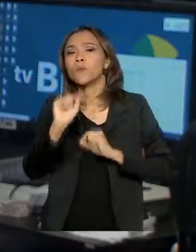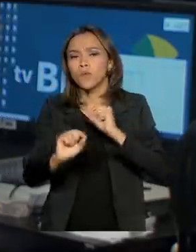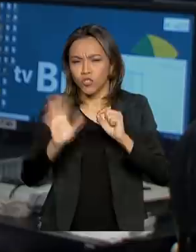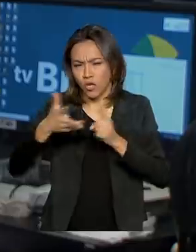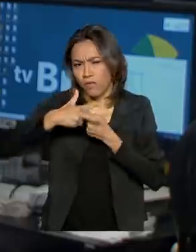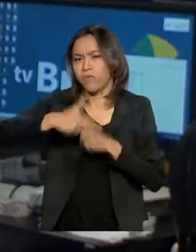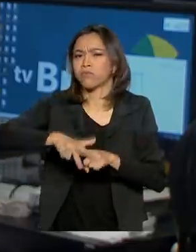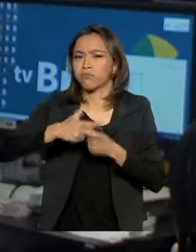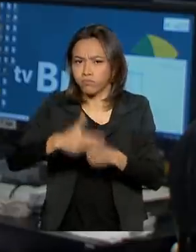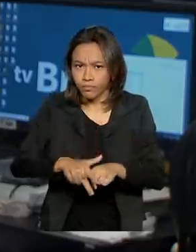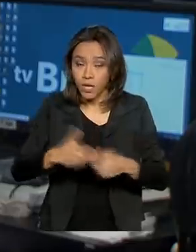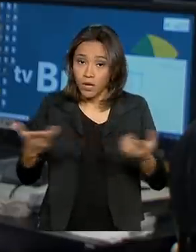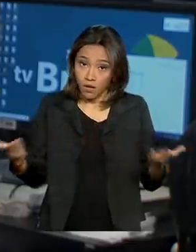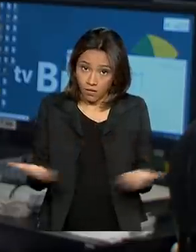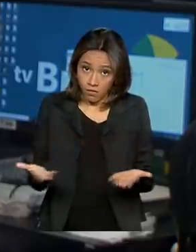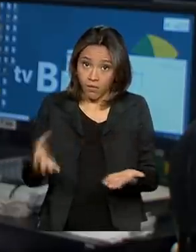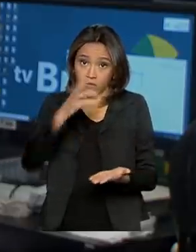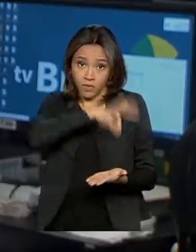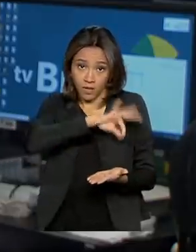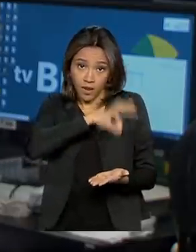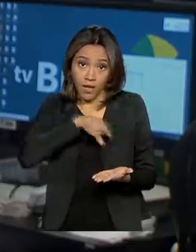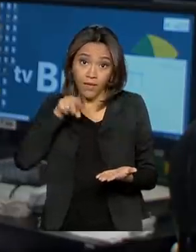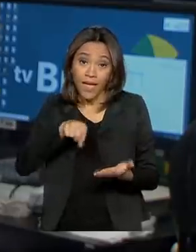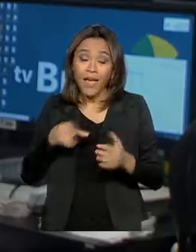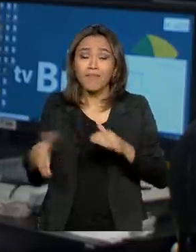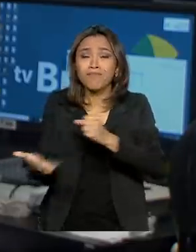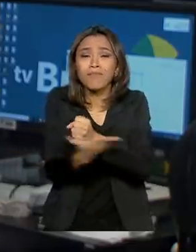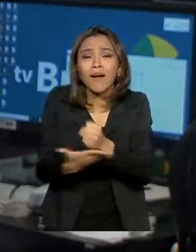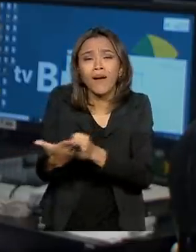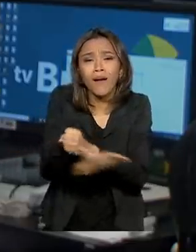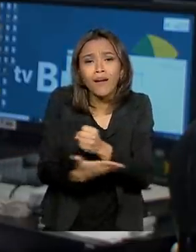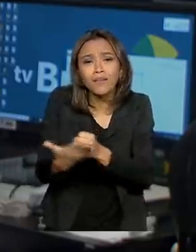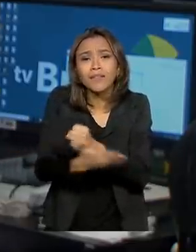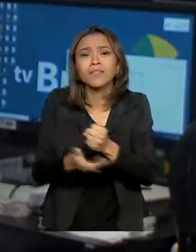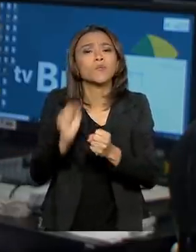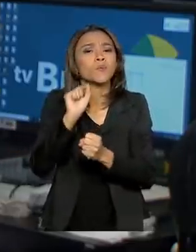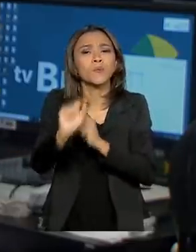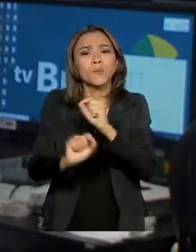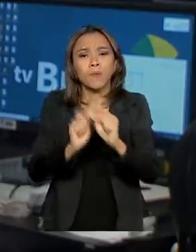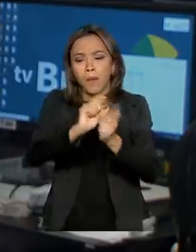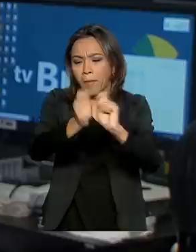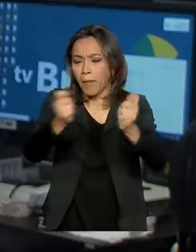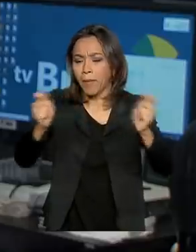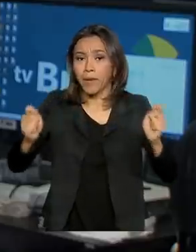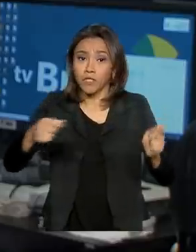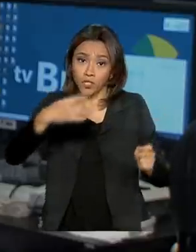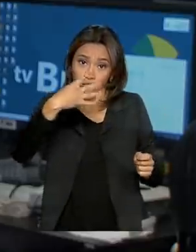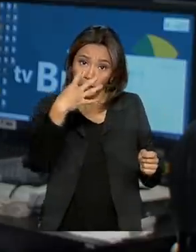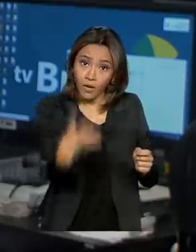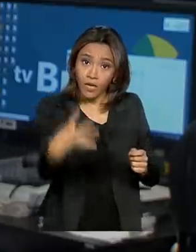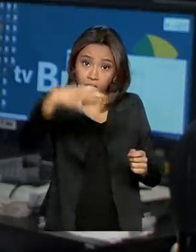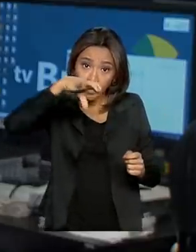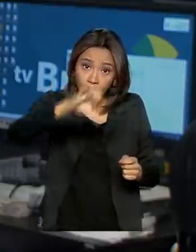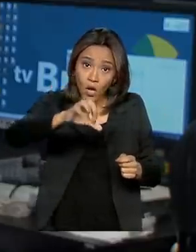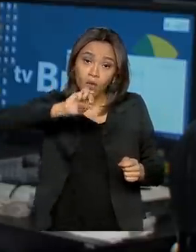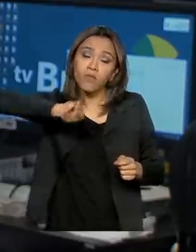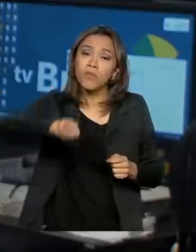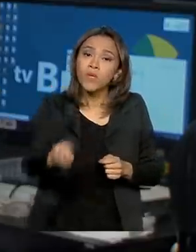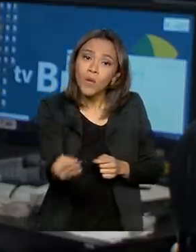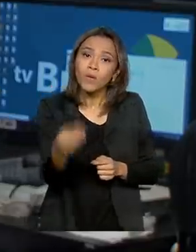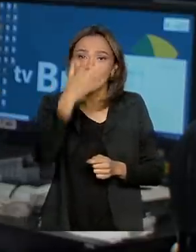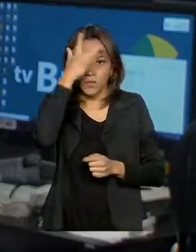corrigido. O salário mínimo serve como base para a remuneração de 49 milhões de trabalhadores,